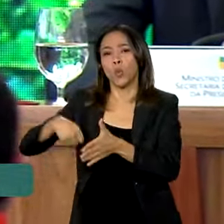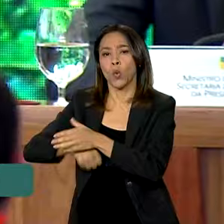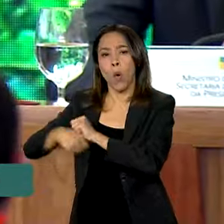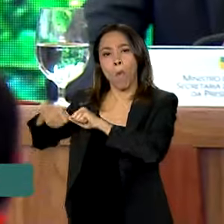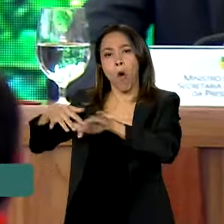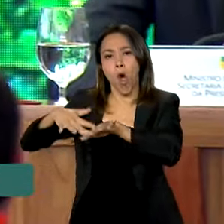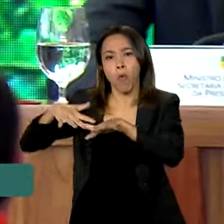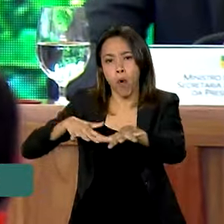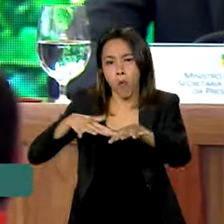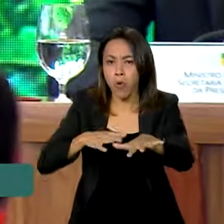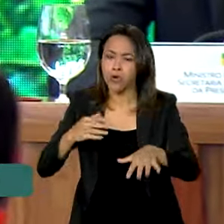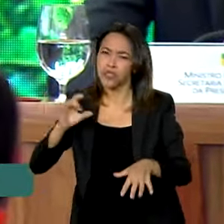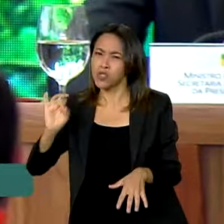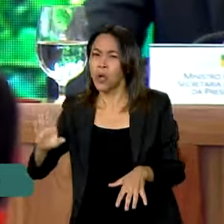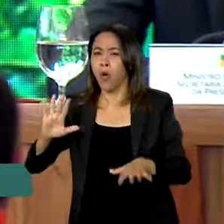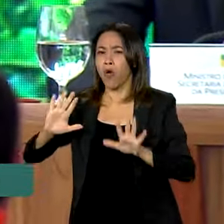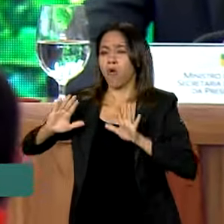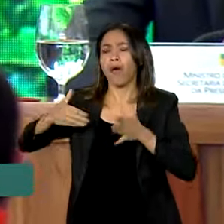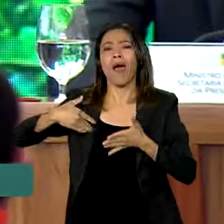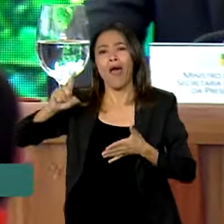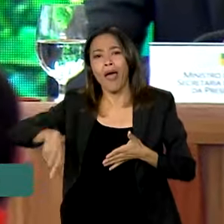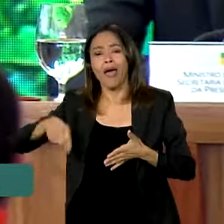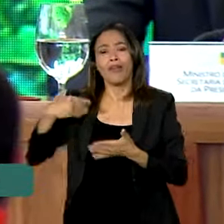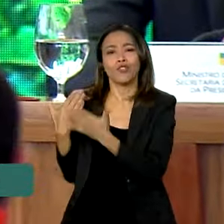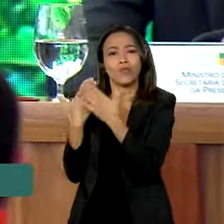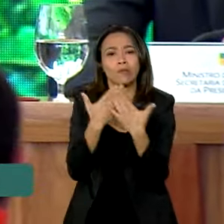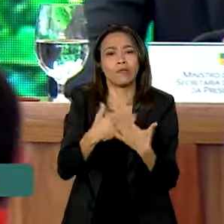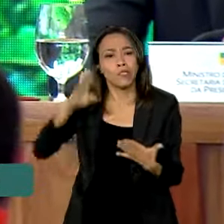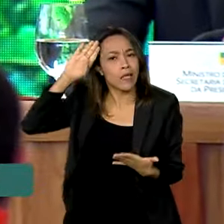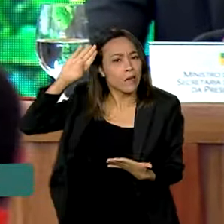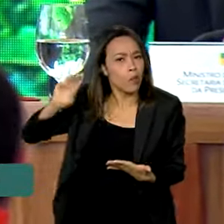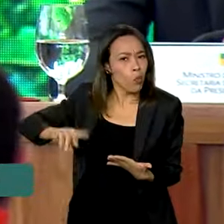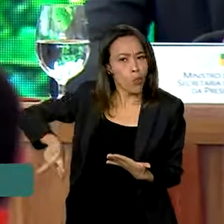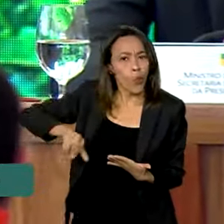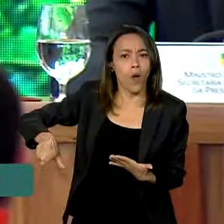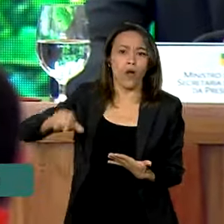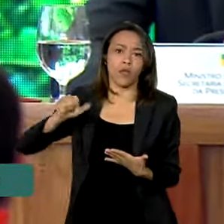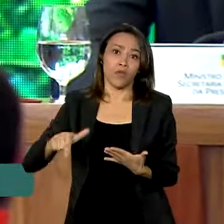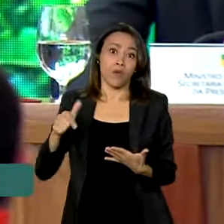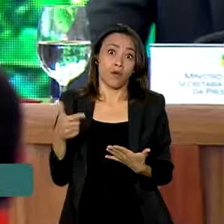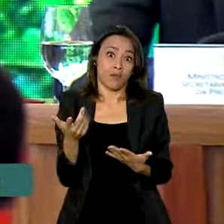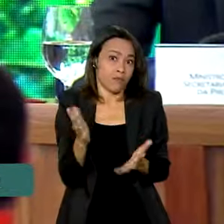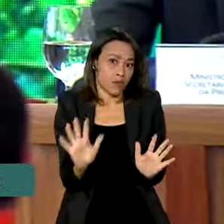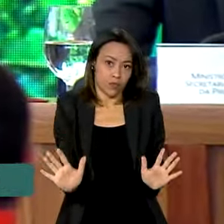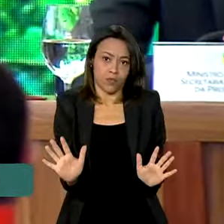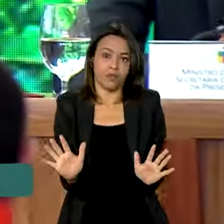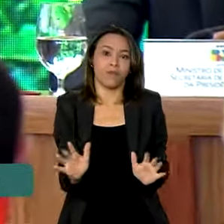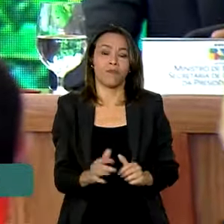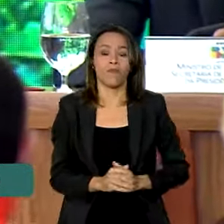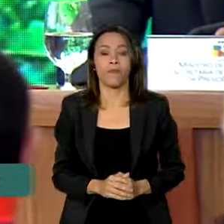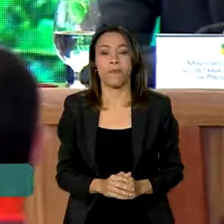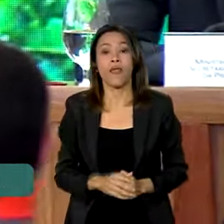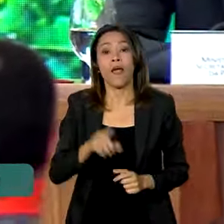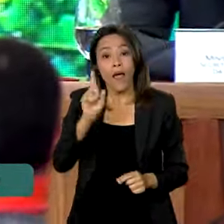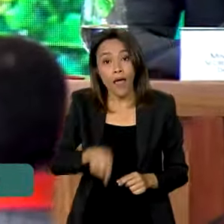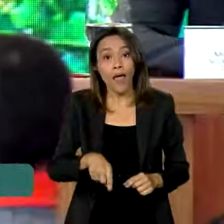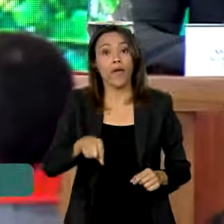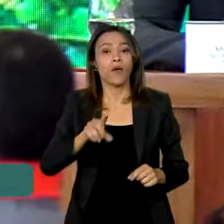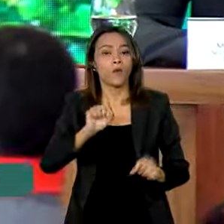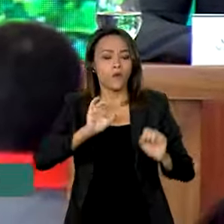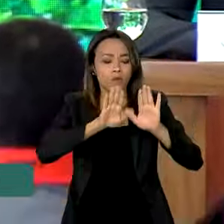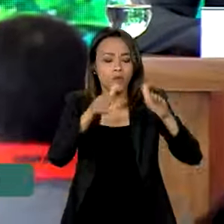universitária, não é mais uma questão, como se dizia antigamente, de bicho-grilho. A questão